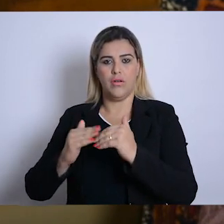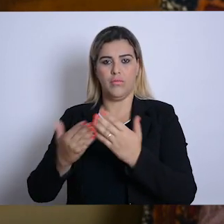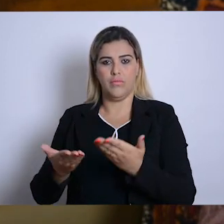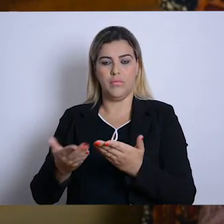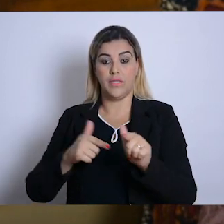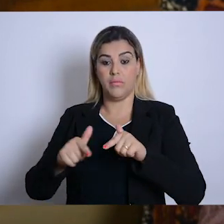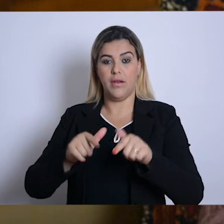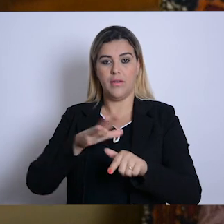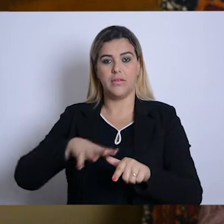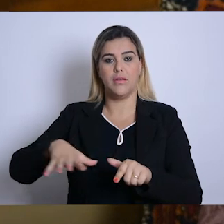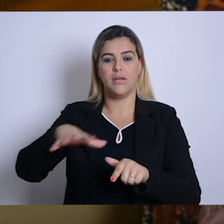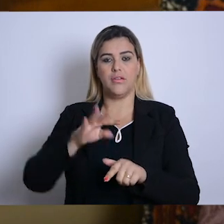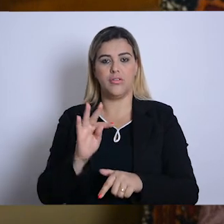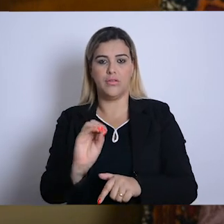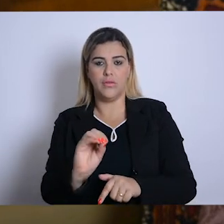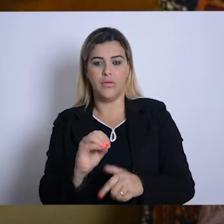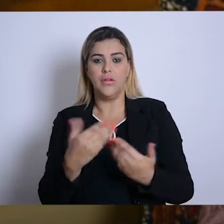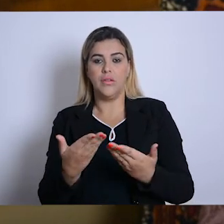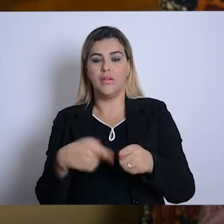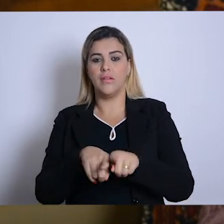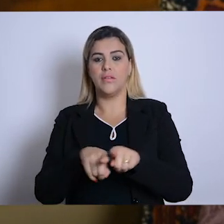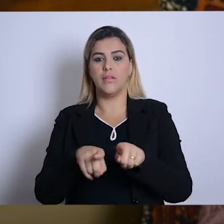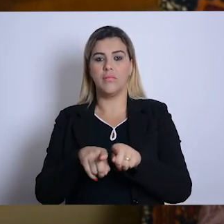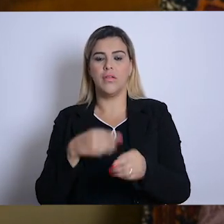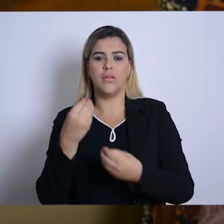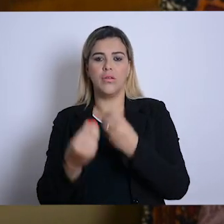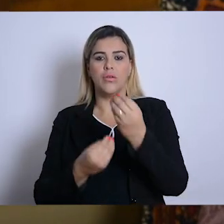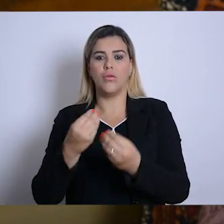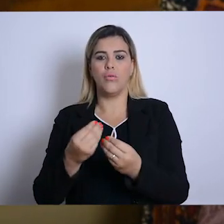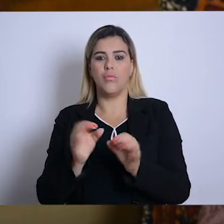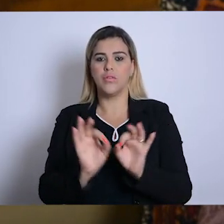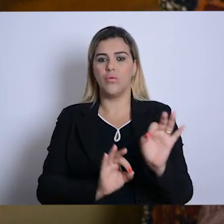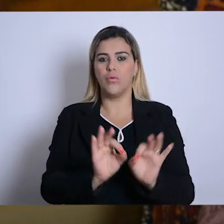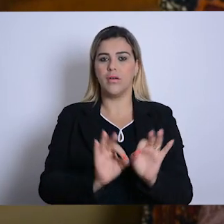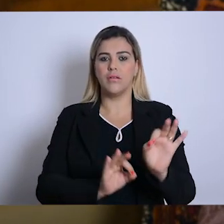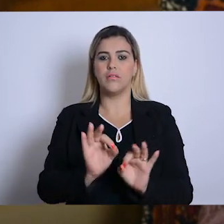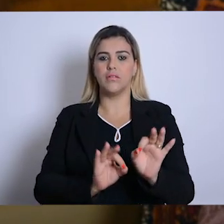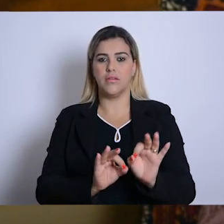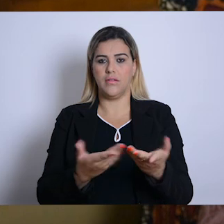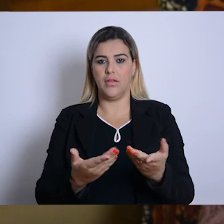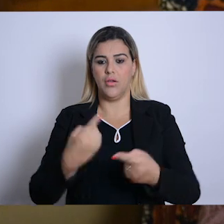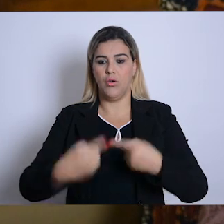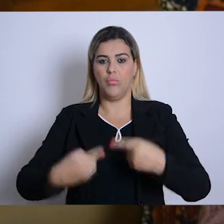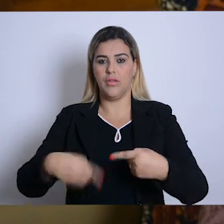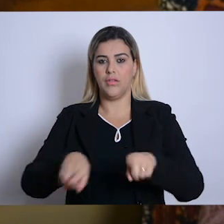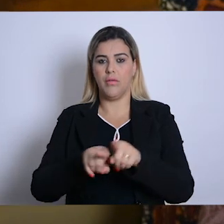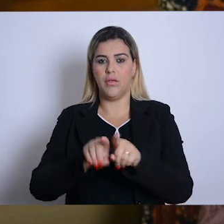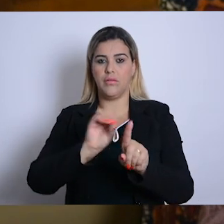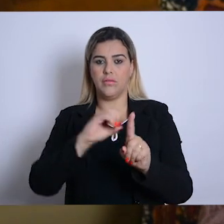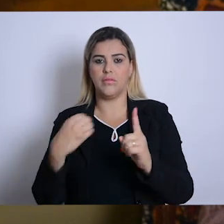essa profissão. E você passa também pela forma como ele se organiza, política e